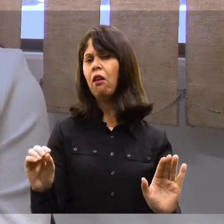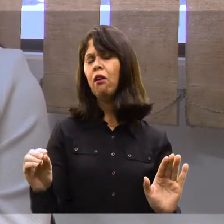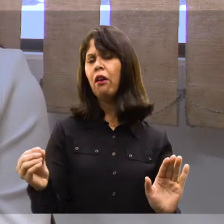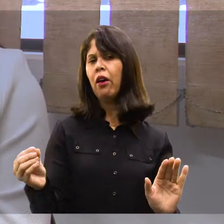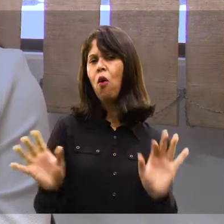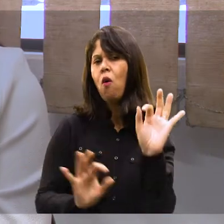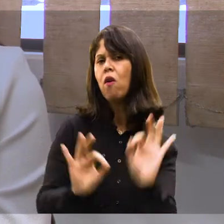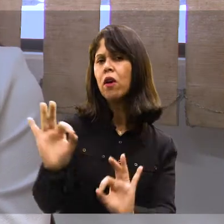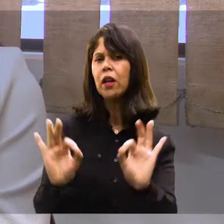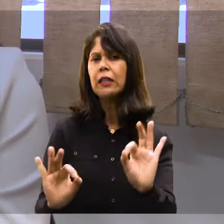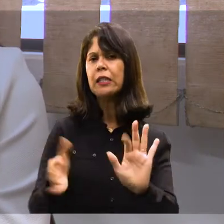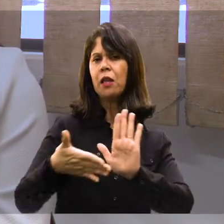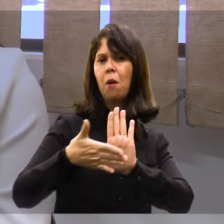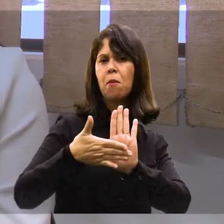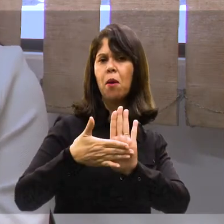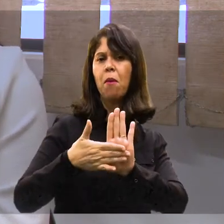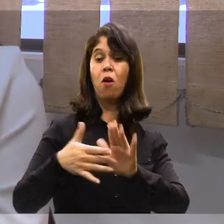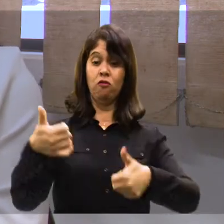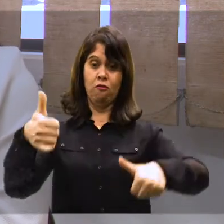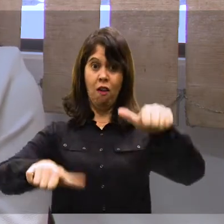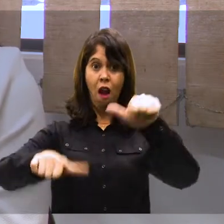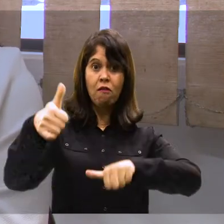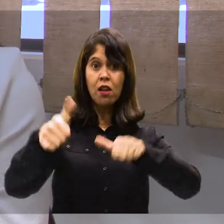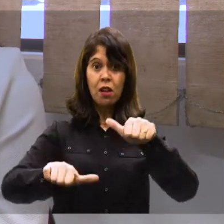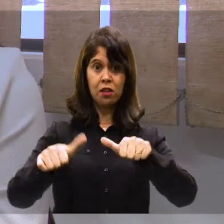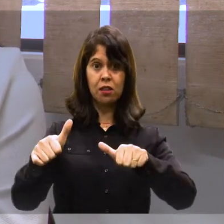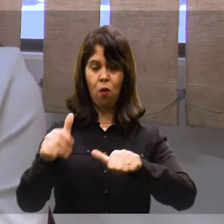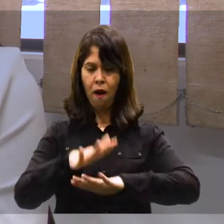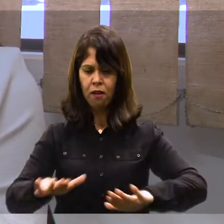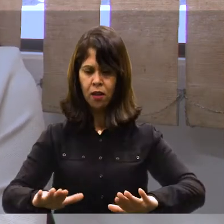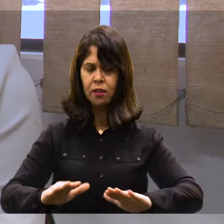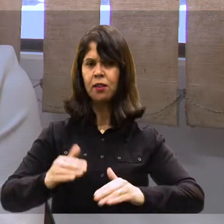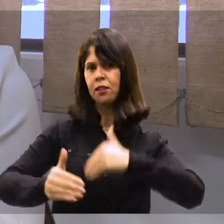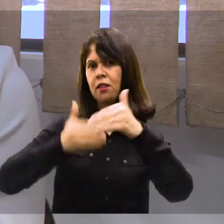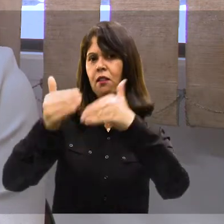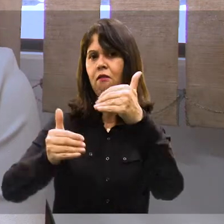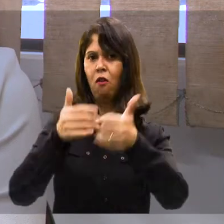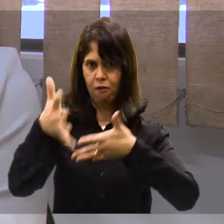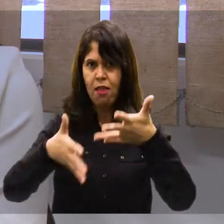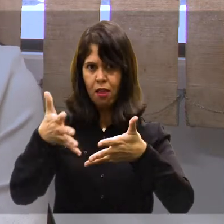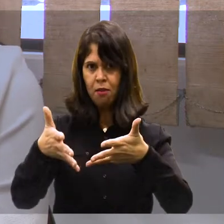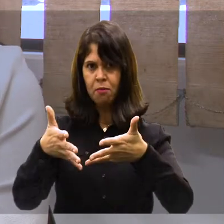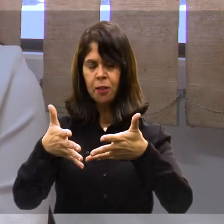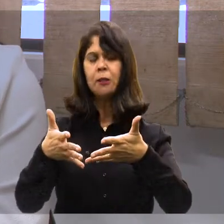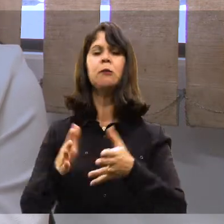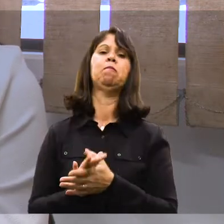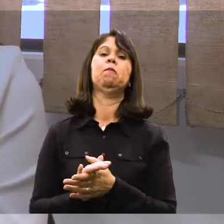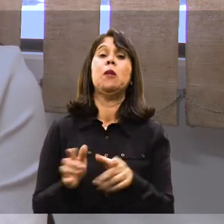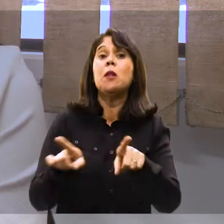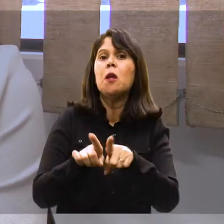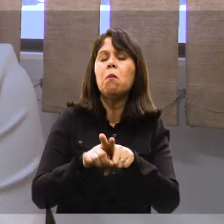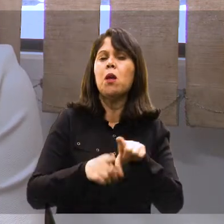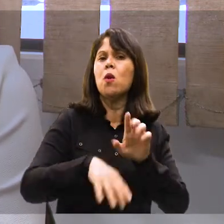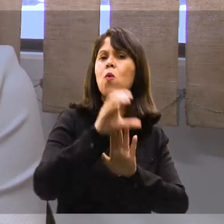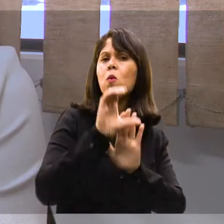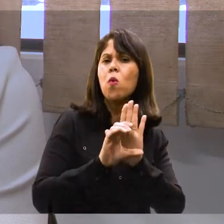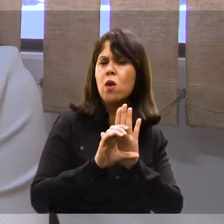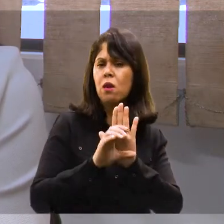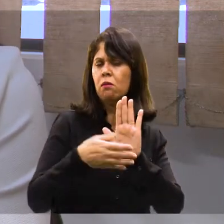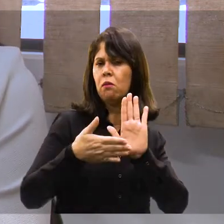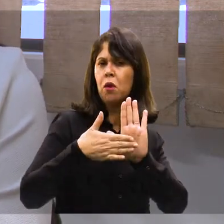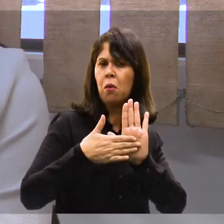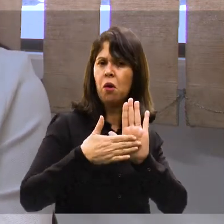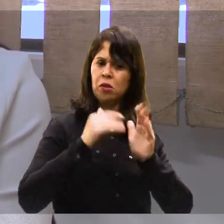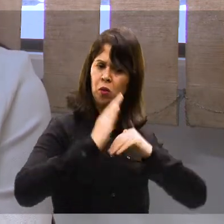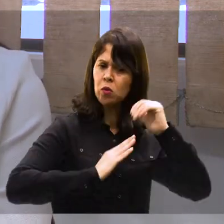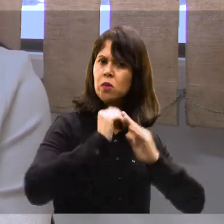tem organizado propostas de avaliação desse desempenho das crianças em libras, como que esses currículos estão sendo